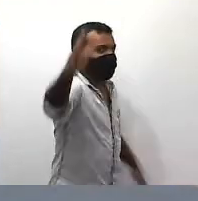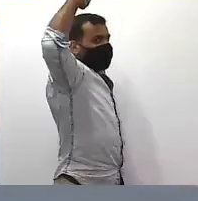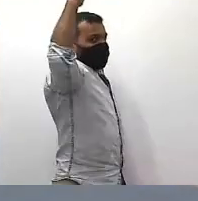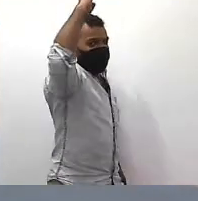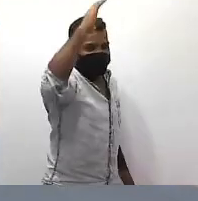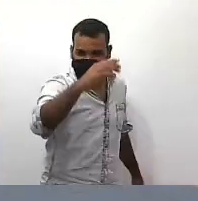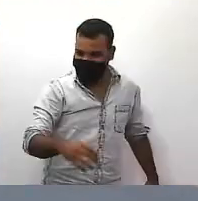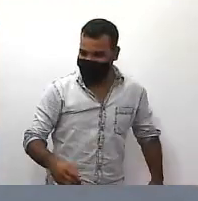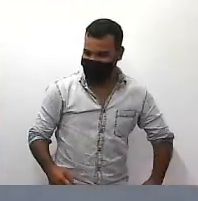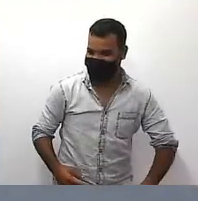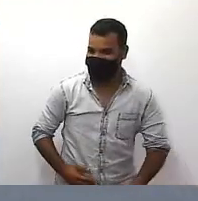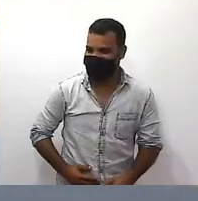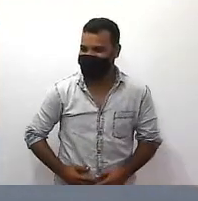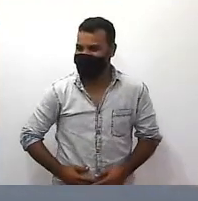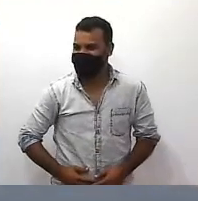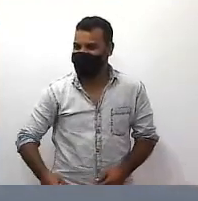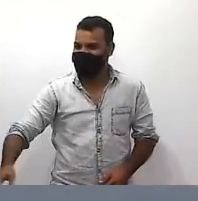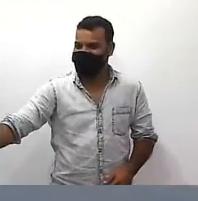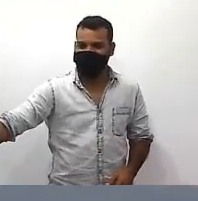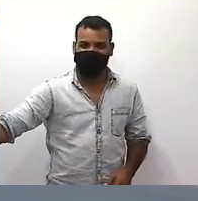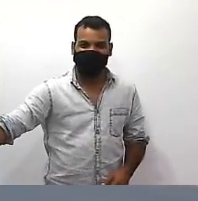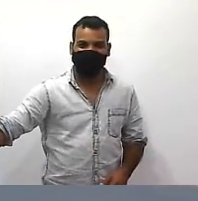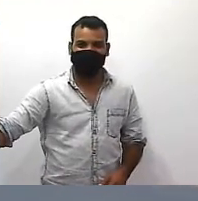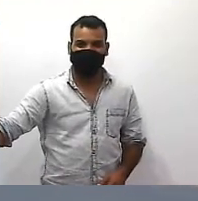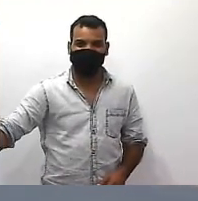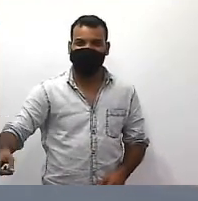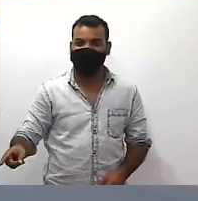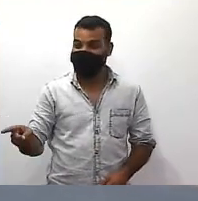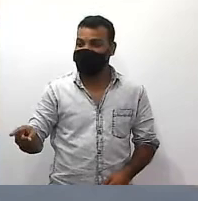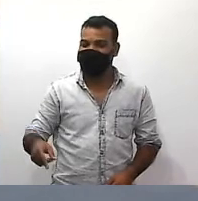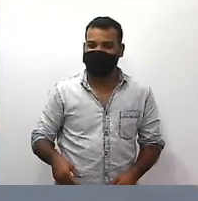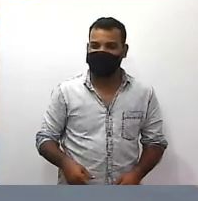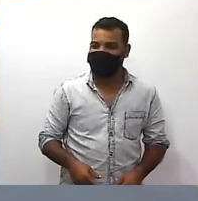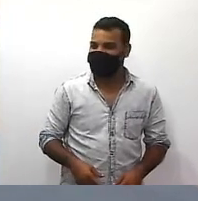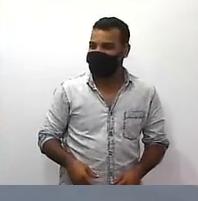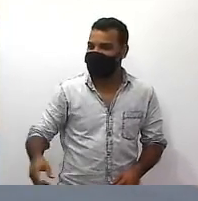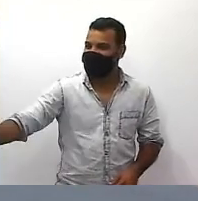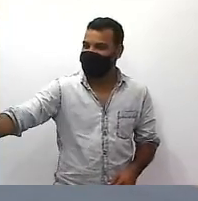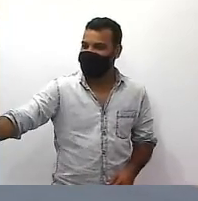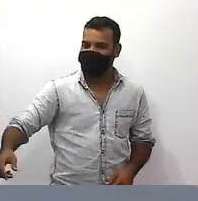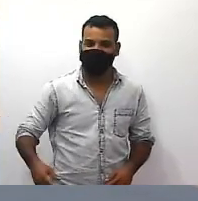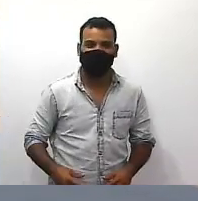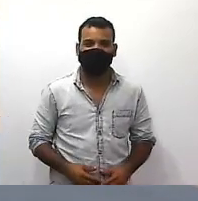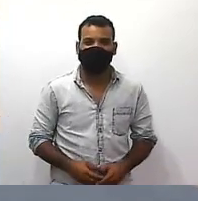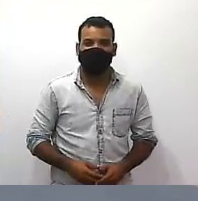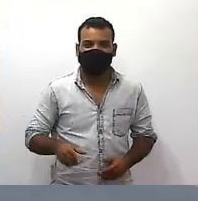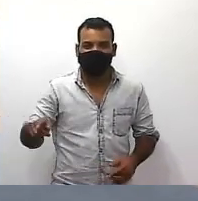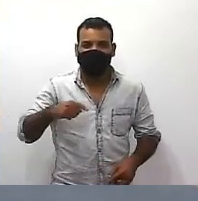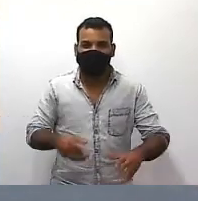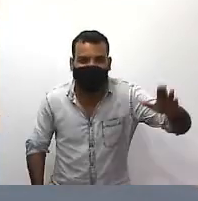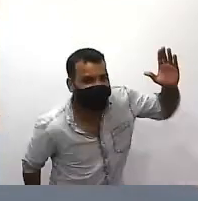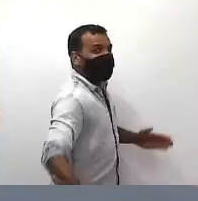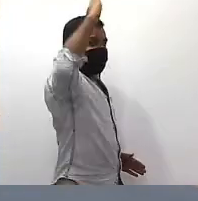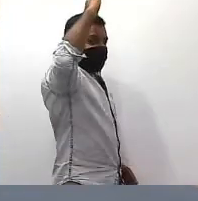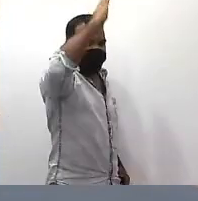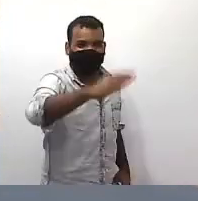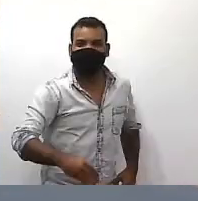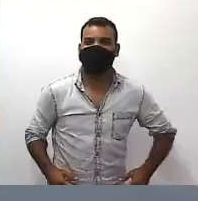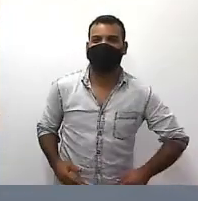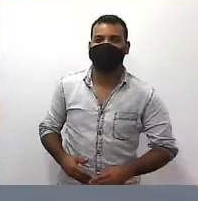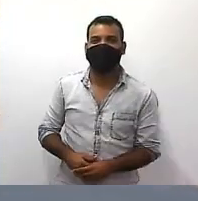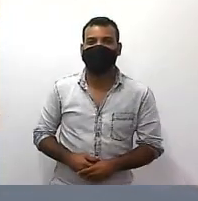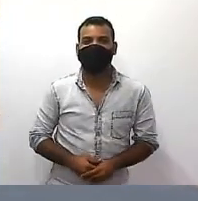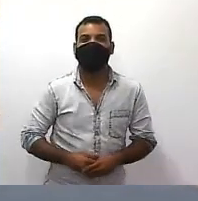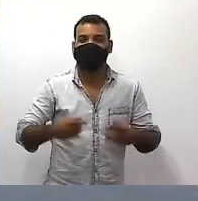tamo junto nessa vídeo aula de hoje eu vou falar sobre fração já direto número racional vou